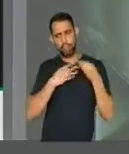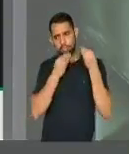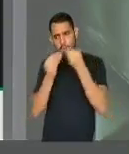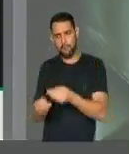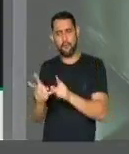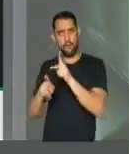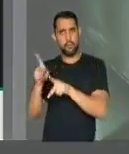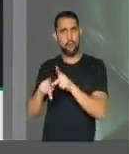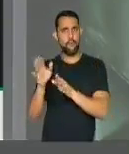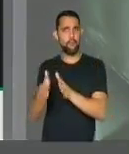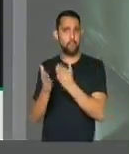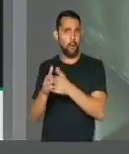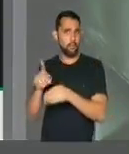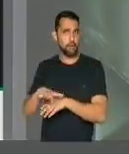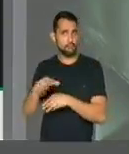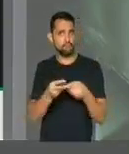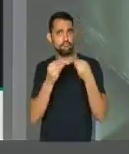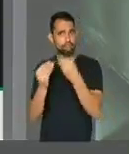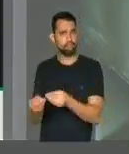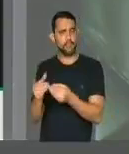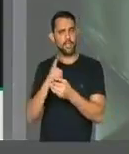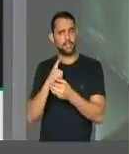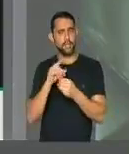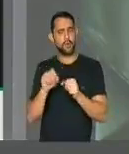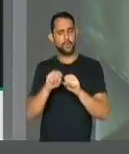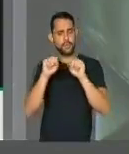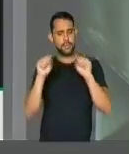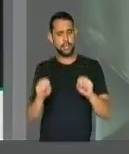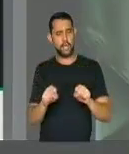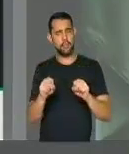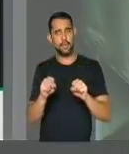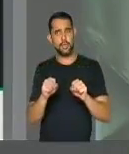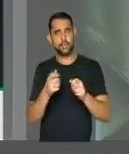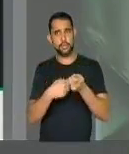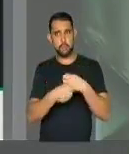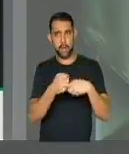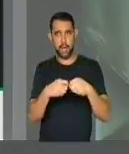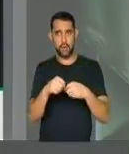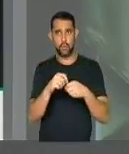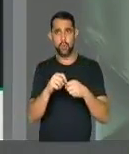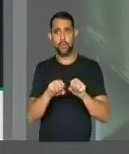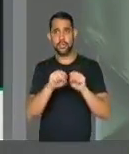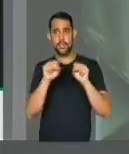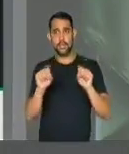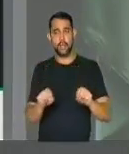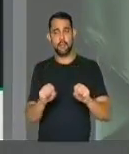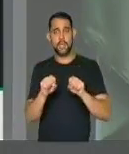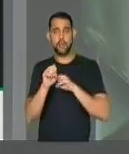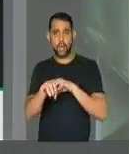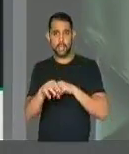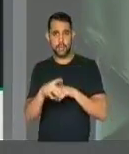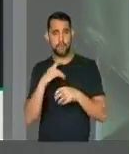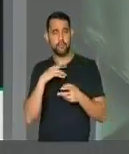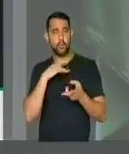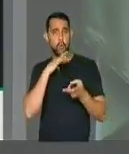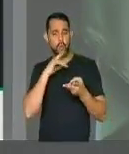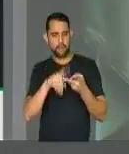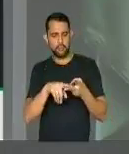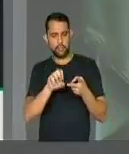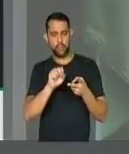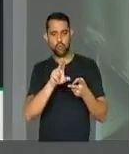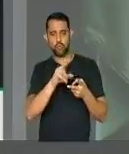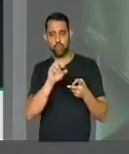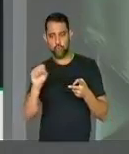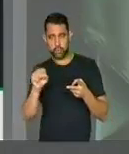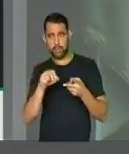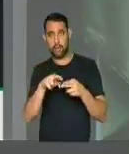devolvidos. Nós estamos com um sistema que aqui já foi dito hoje, educacional deficiente. O SUS,